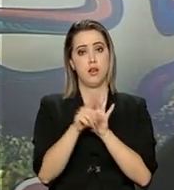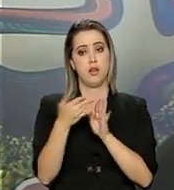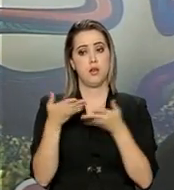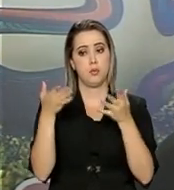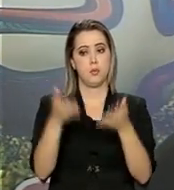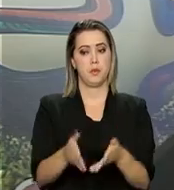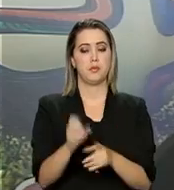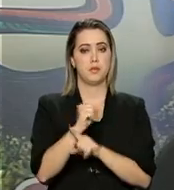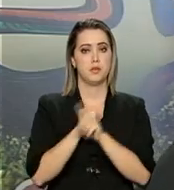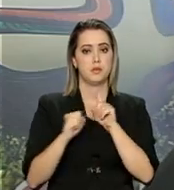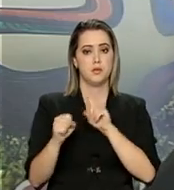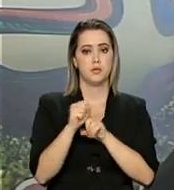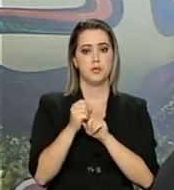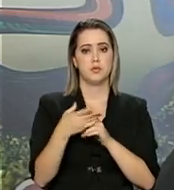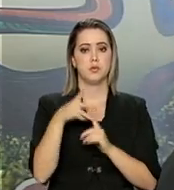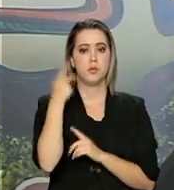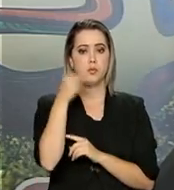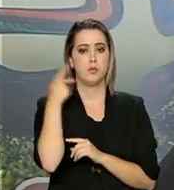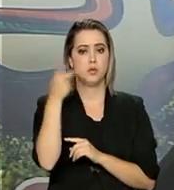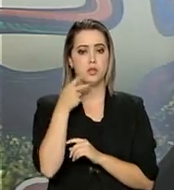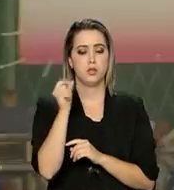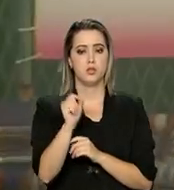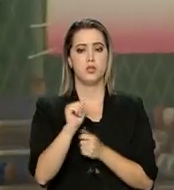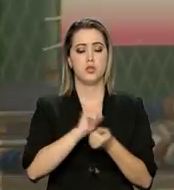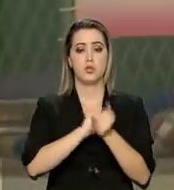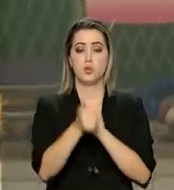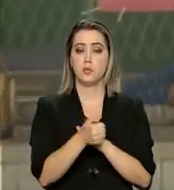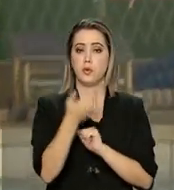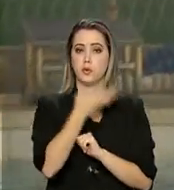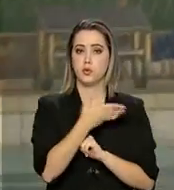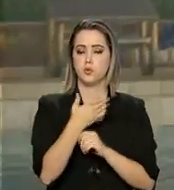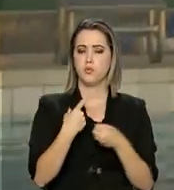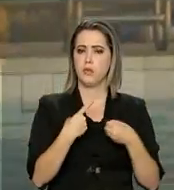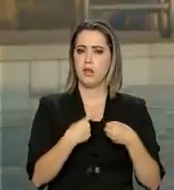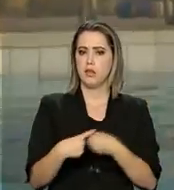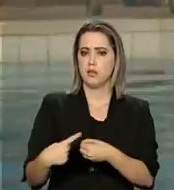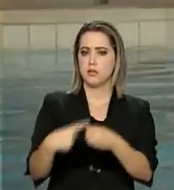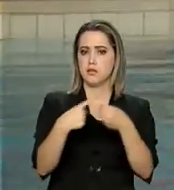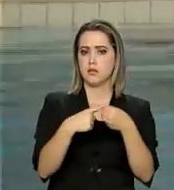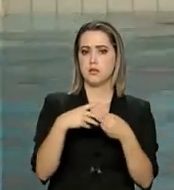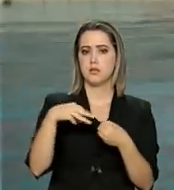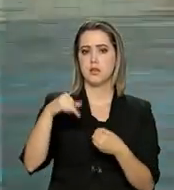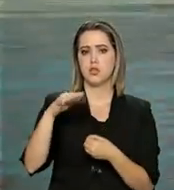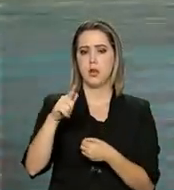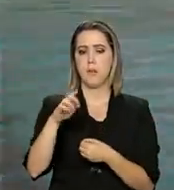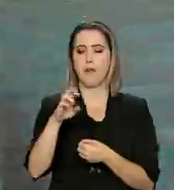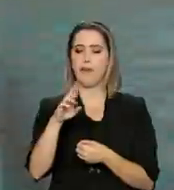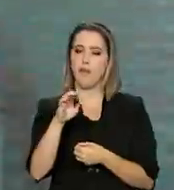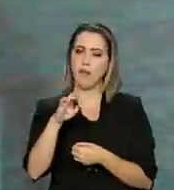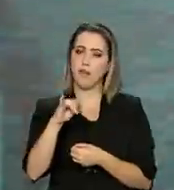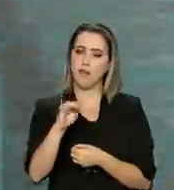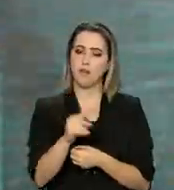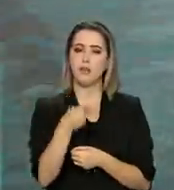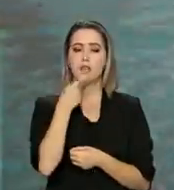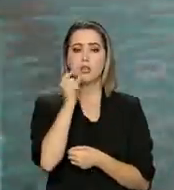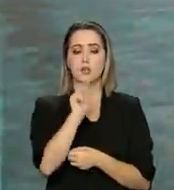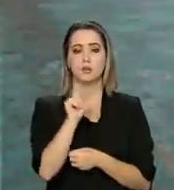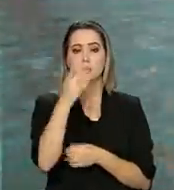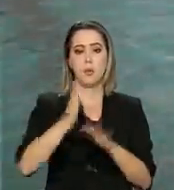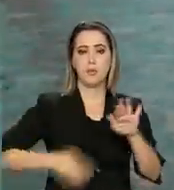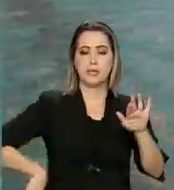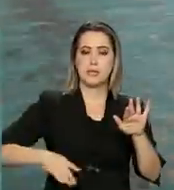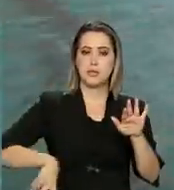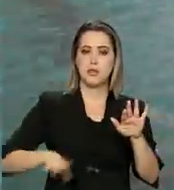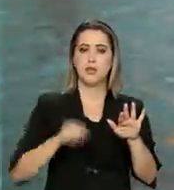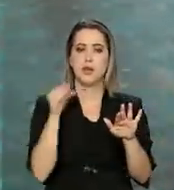de participação da sociedade na política pública de esporte. E na Vila Olímpica da Mangueira, no Rio, um dos legados das Olimpíadas foi a piscina